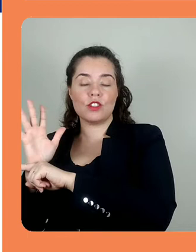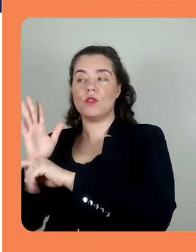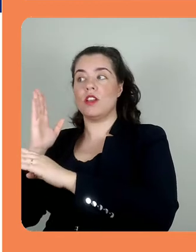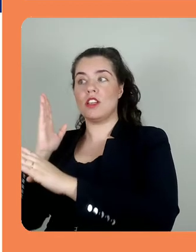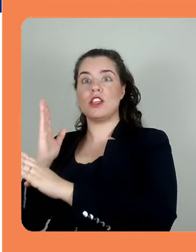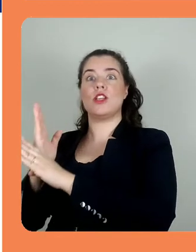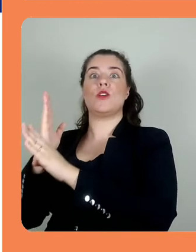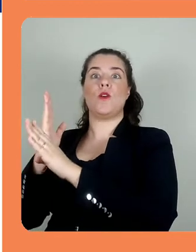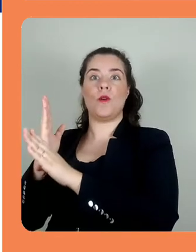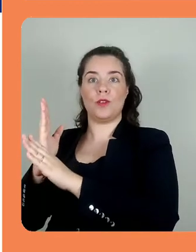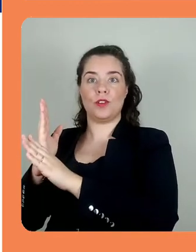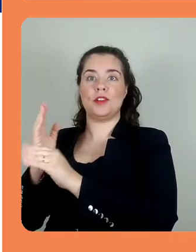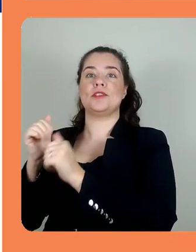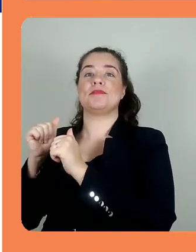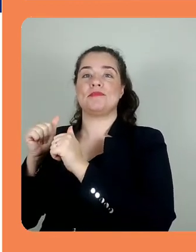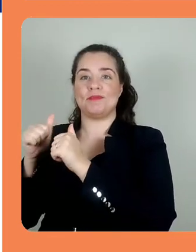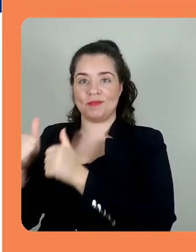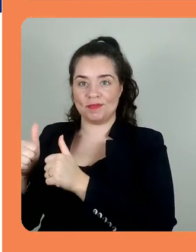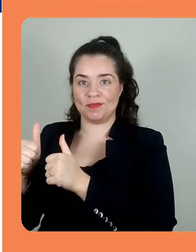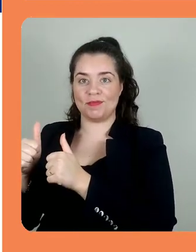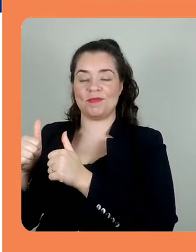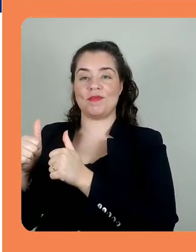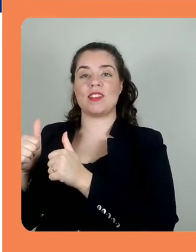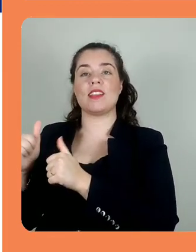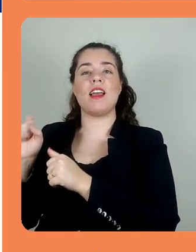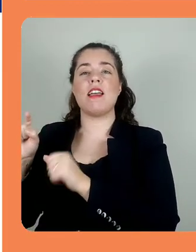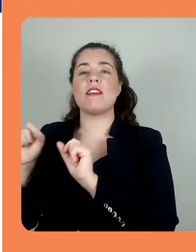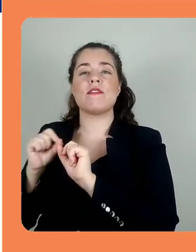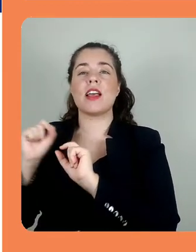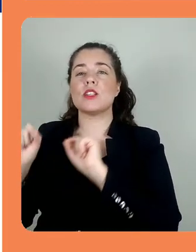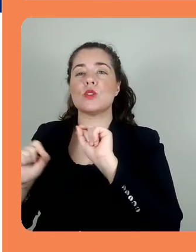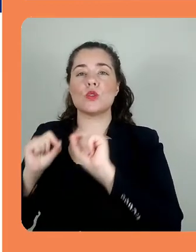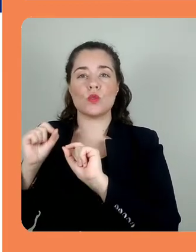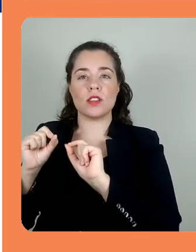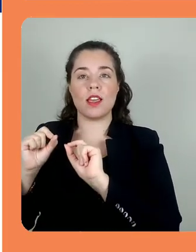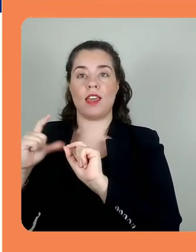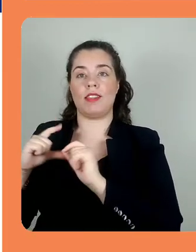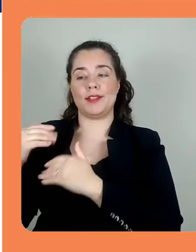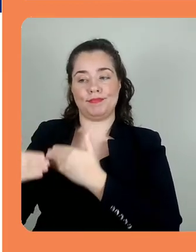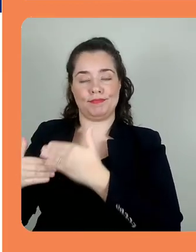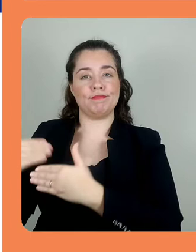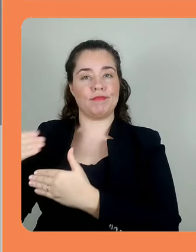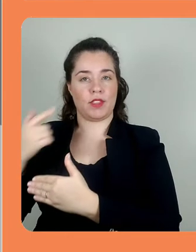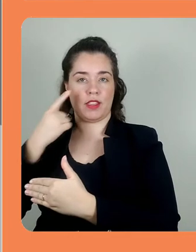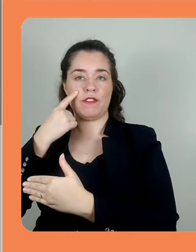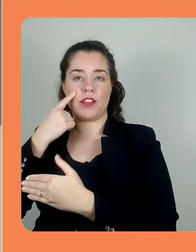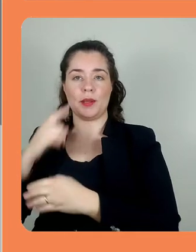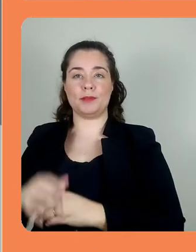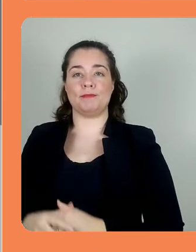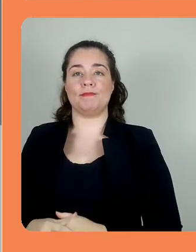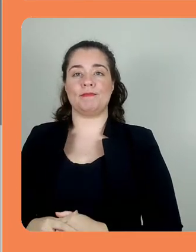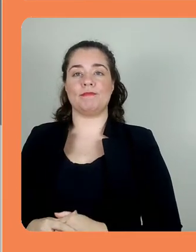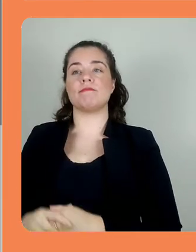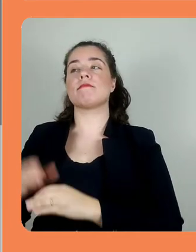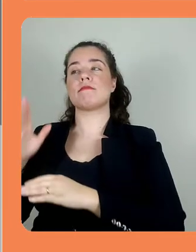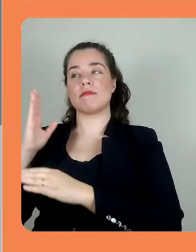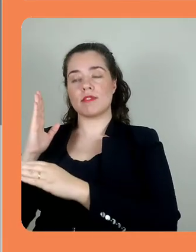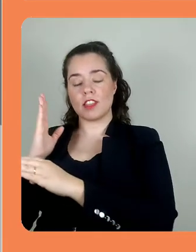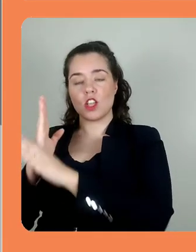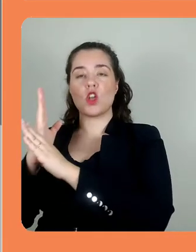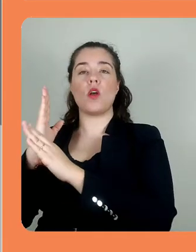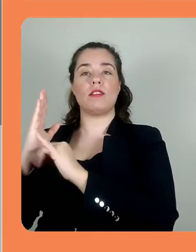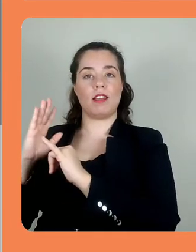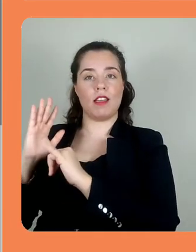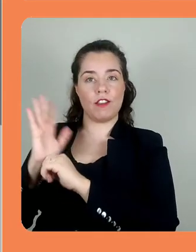busca. Após encontrar o vídeo, você deve seguir os seguintes passos. Bom,